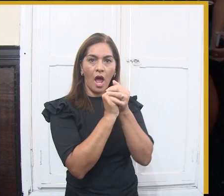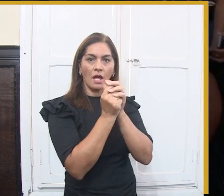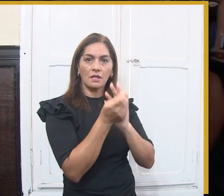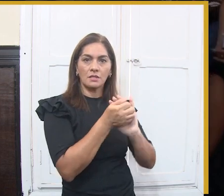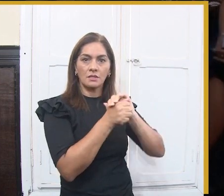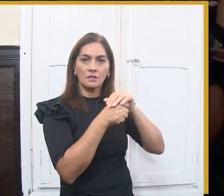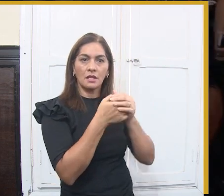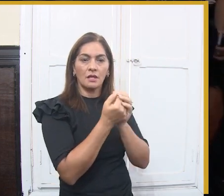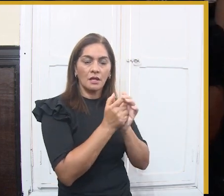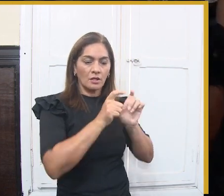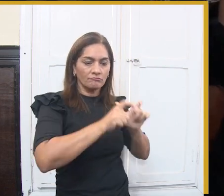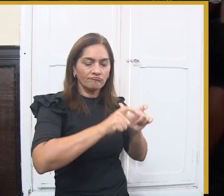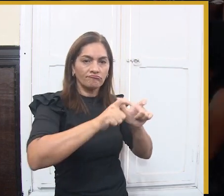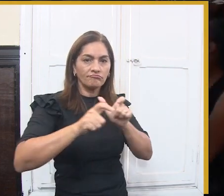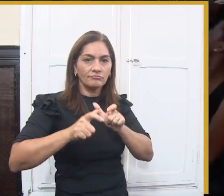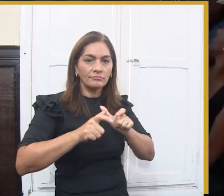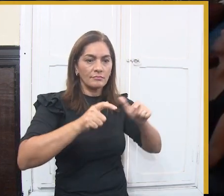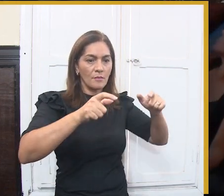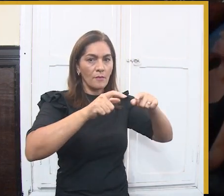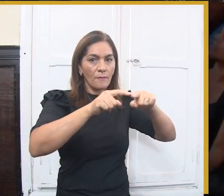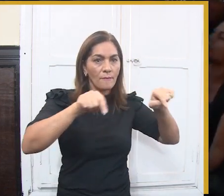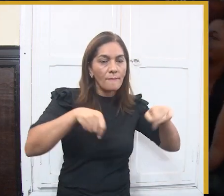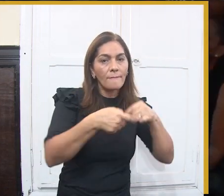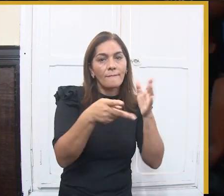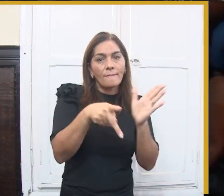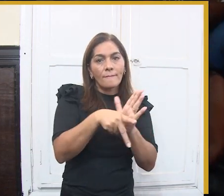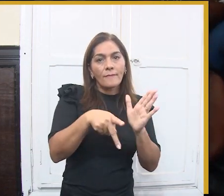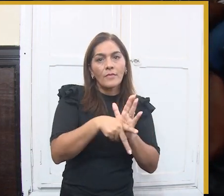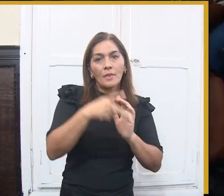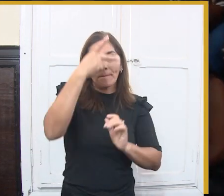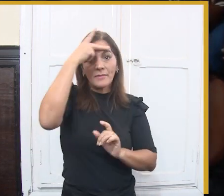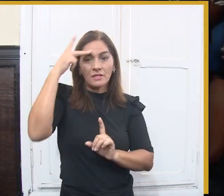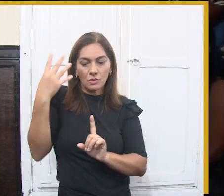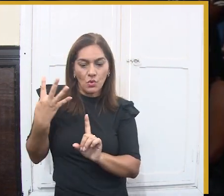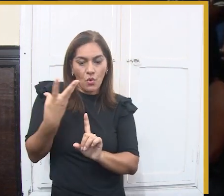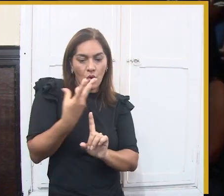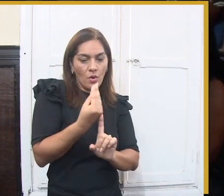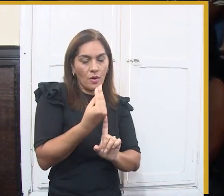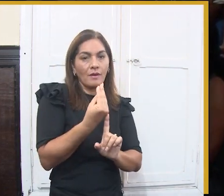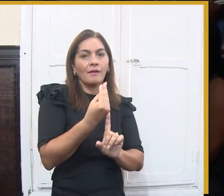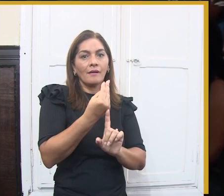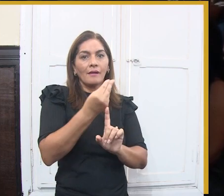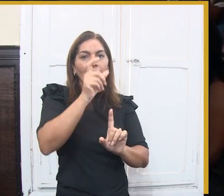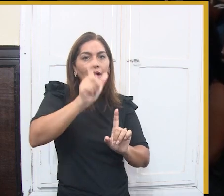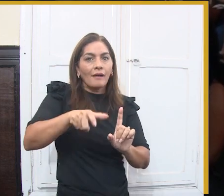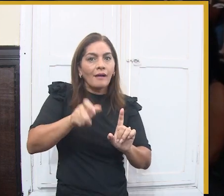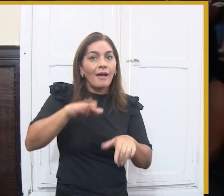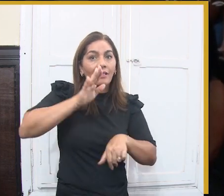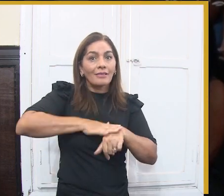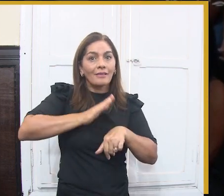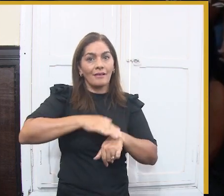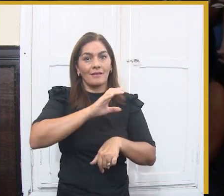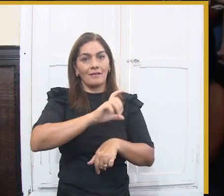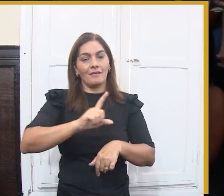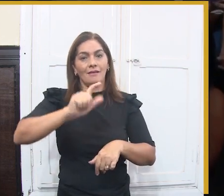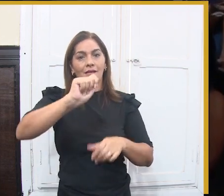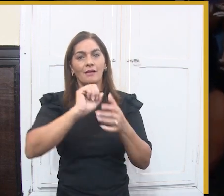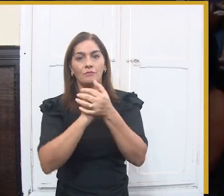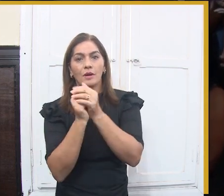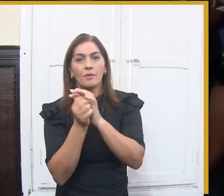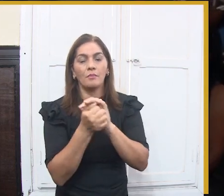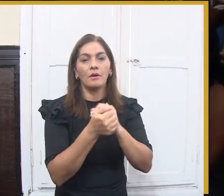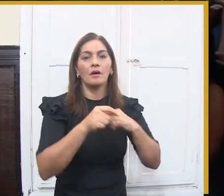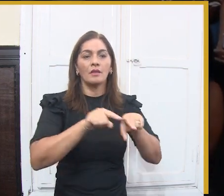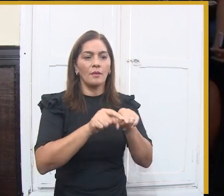Aqui é um grande pavinhão por trás da estação velha, então o acesso se dará pela estação velha onde nós teremos um